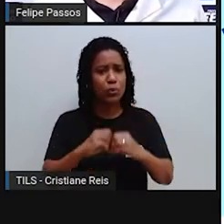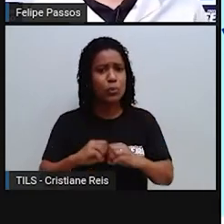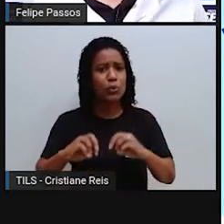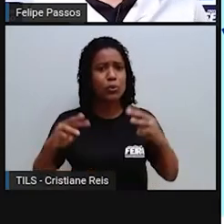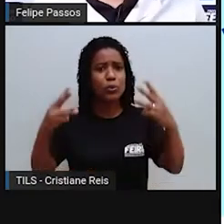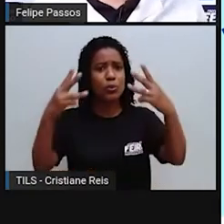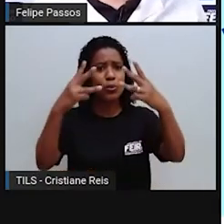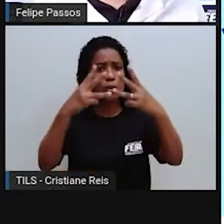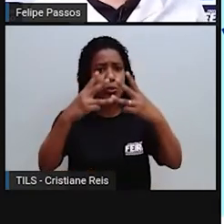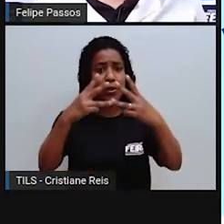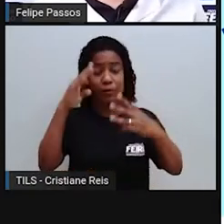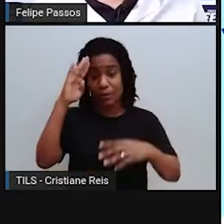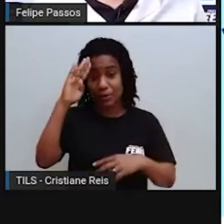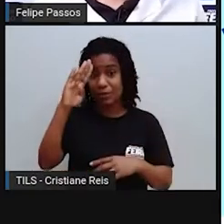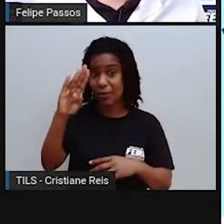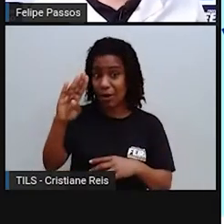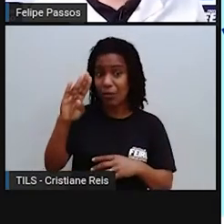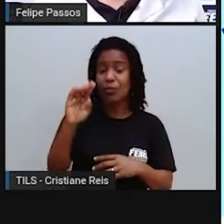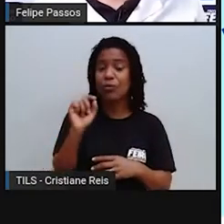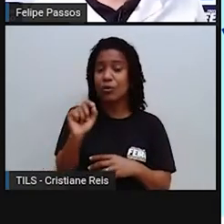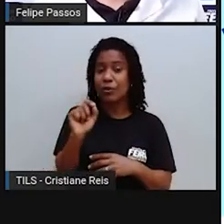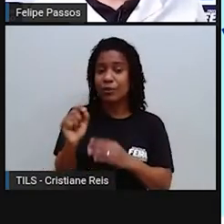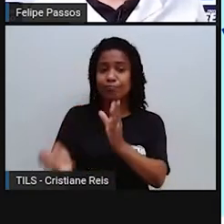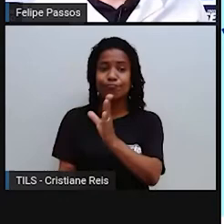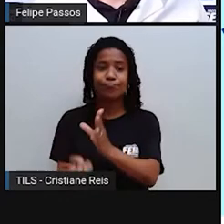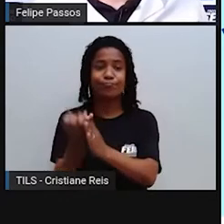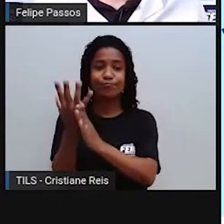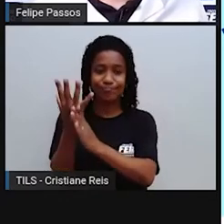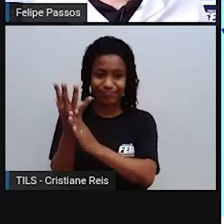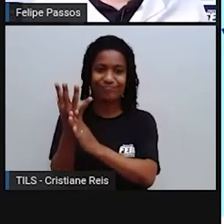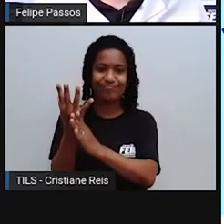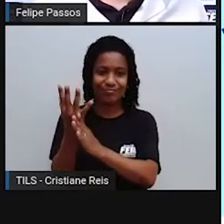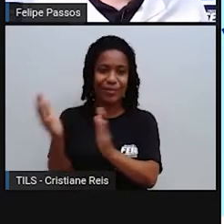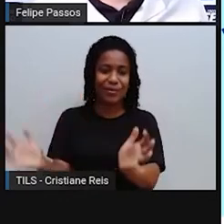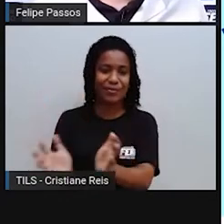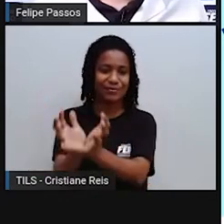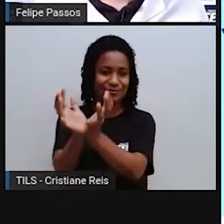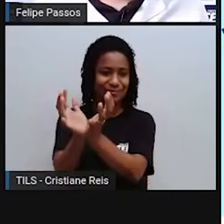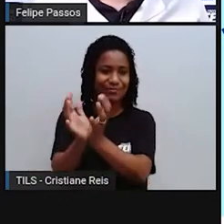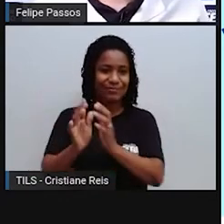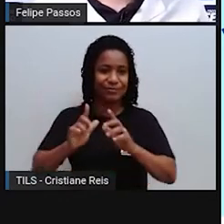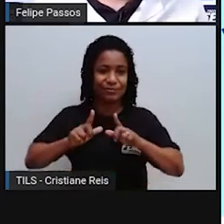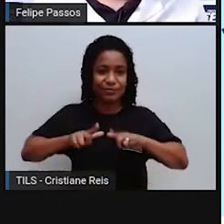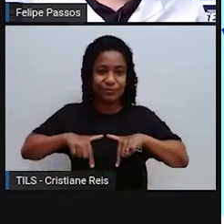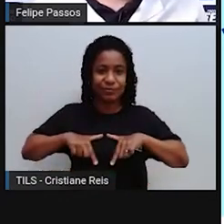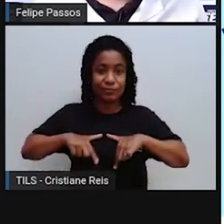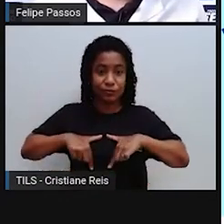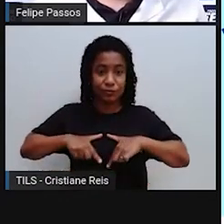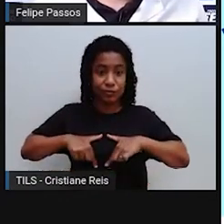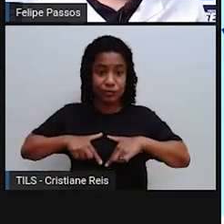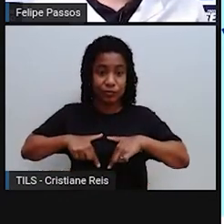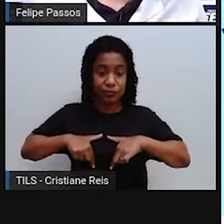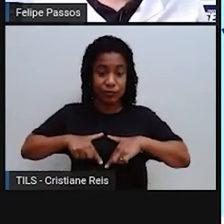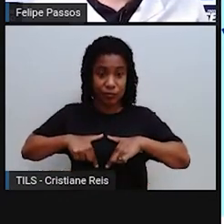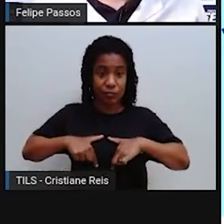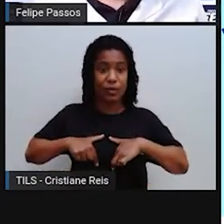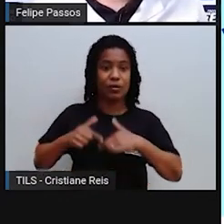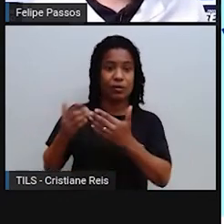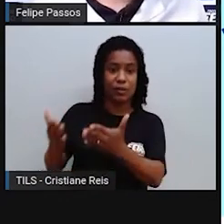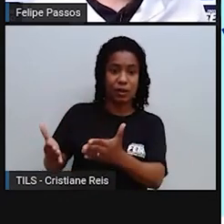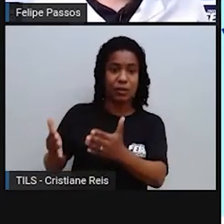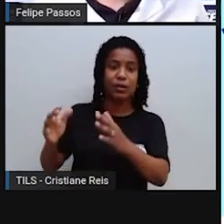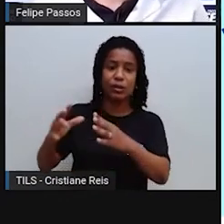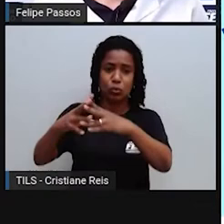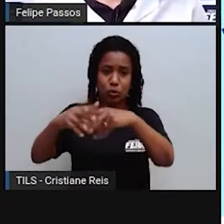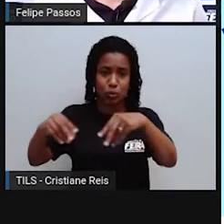retratar um retratamento histórico com o povo israelense, com os judeus, para eles terem